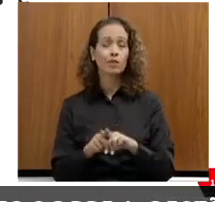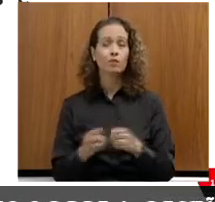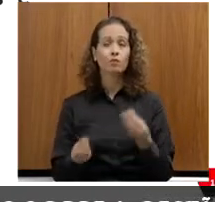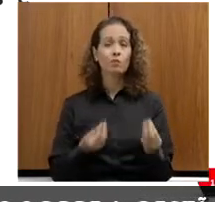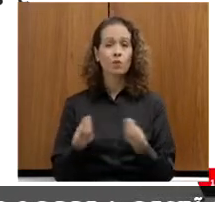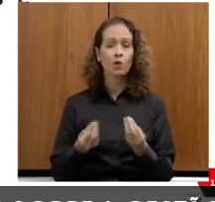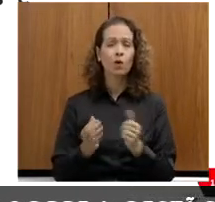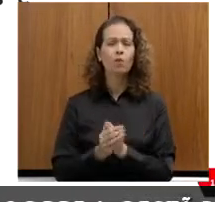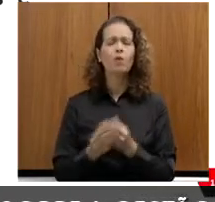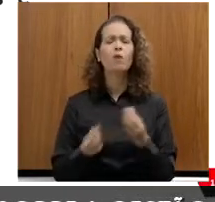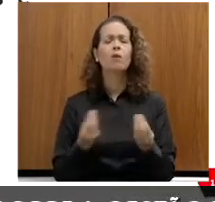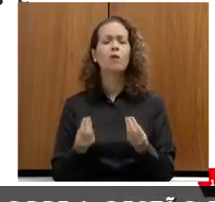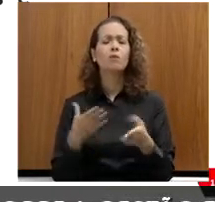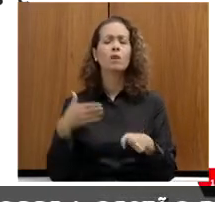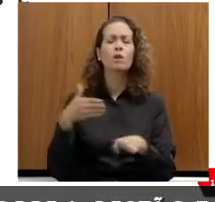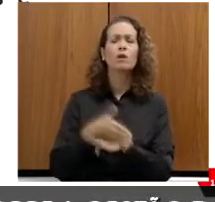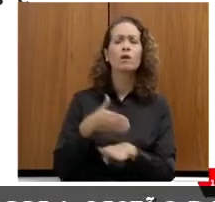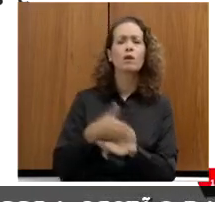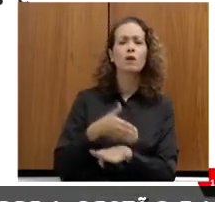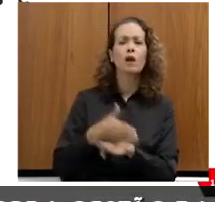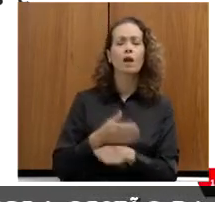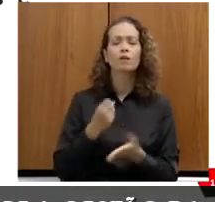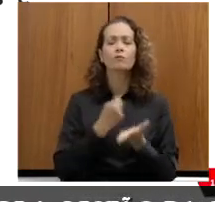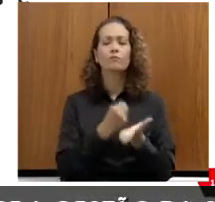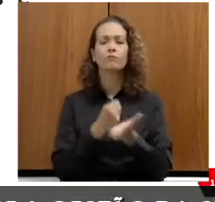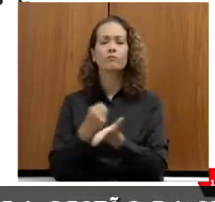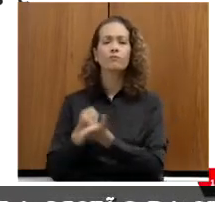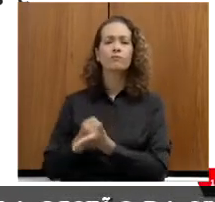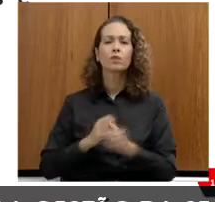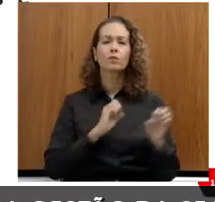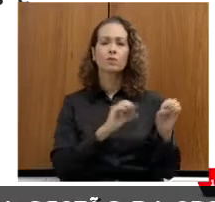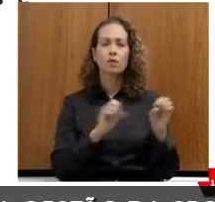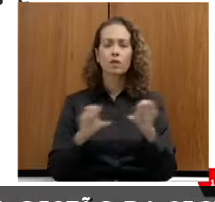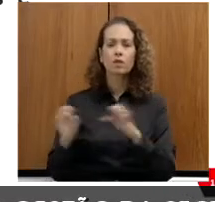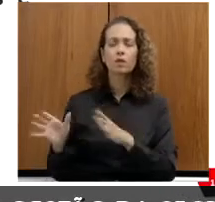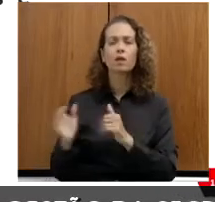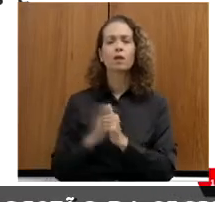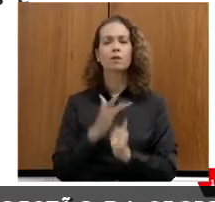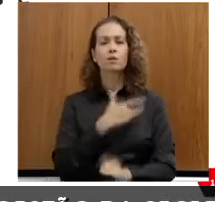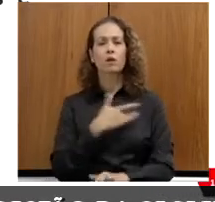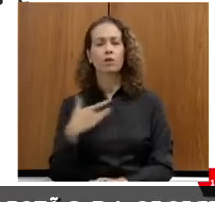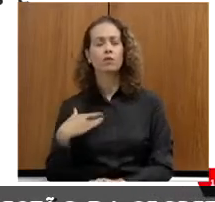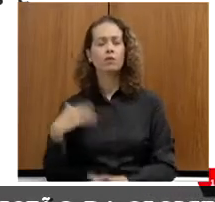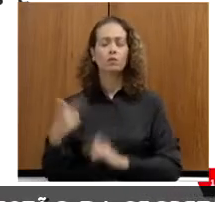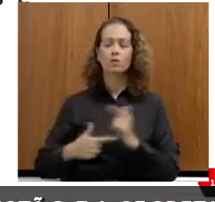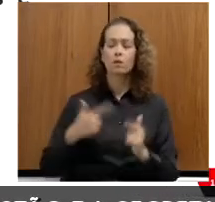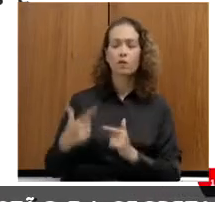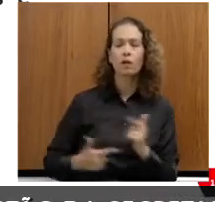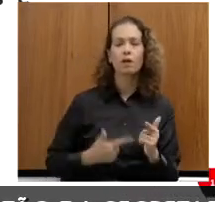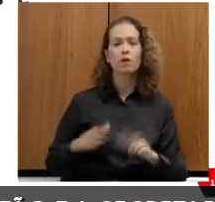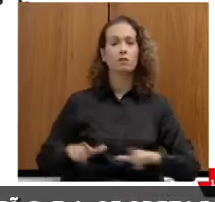como ele entra na rede de assistência social, de educação, de saúde, de trabalho e de emprego. Então, esse fluxo já foi